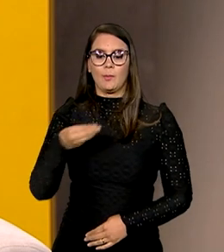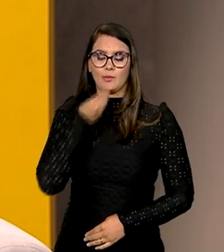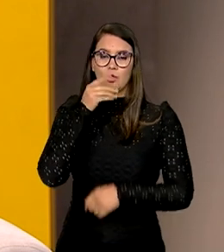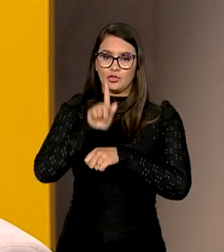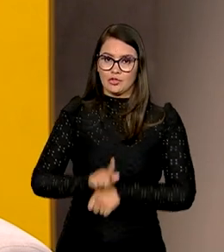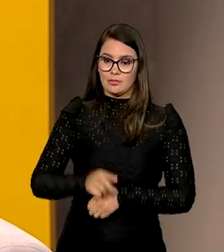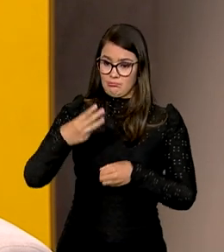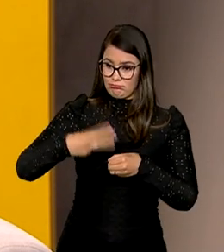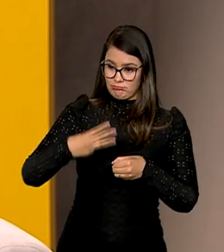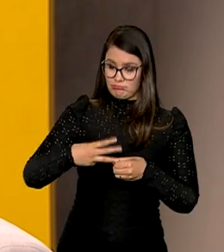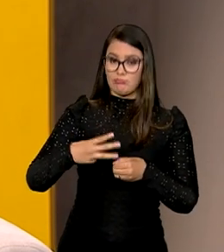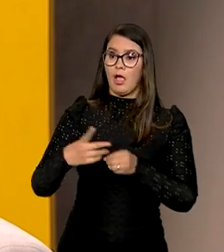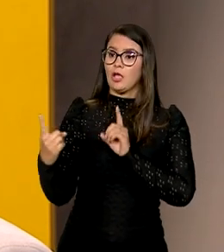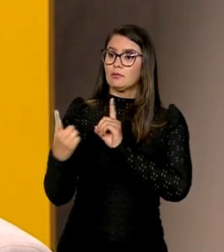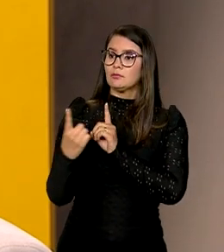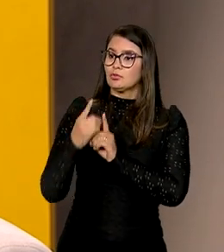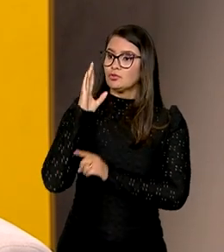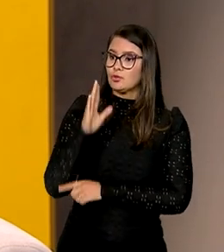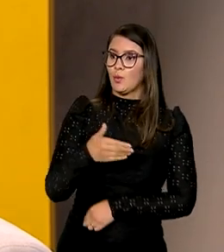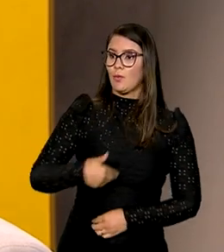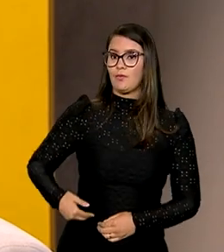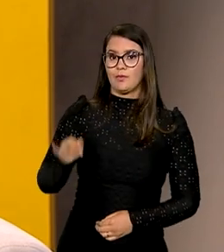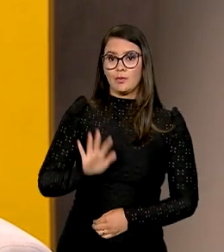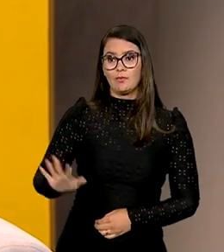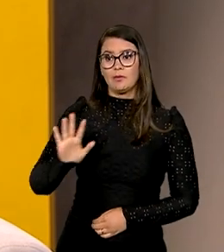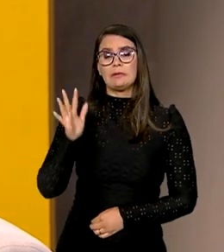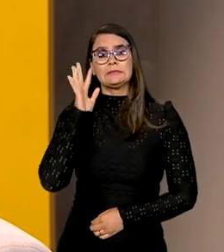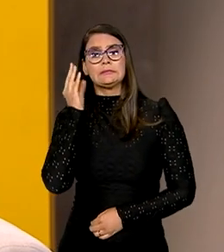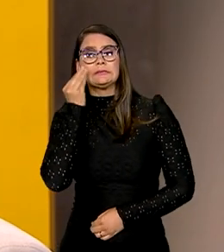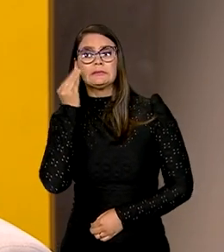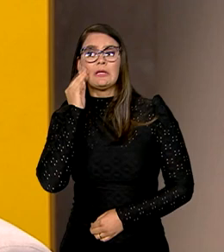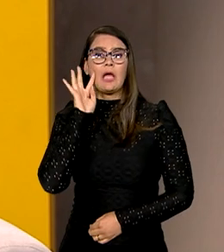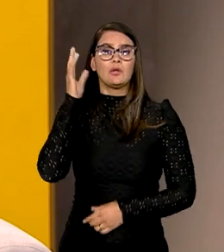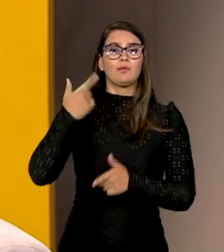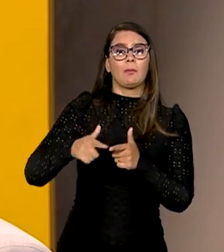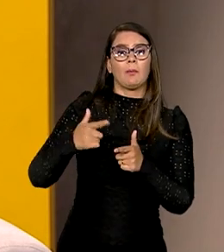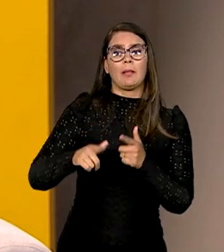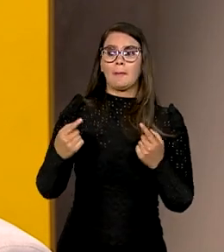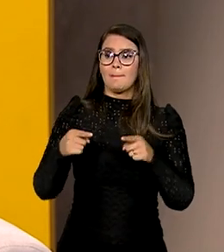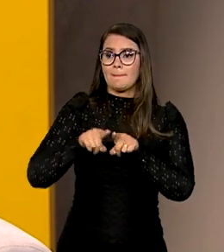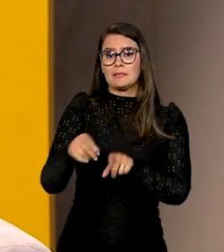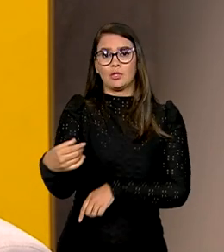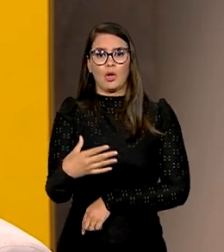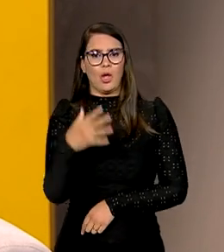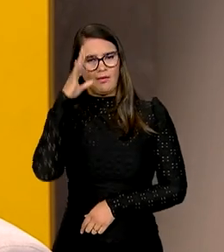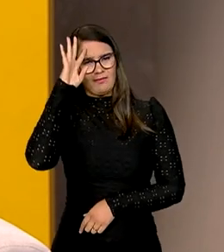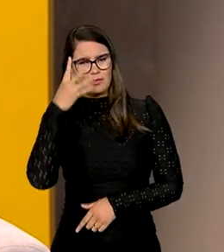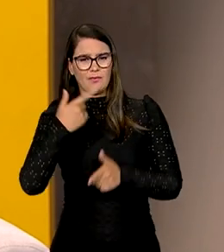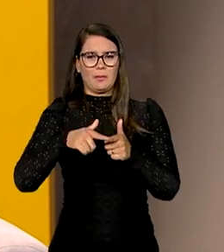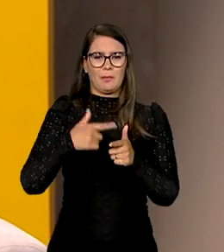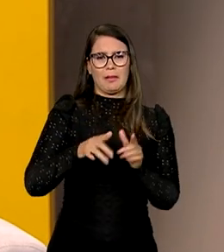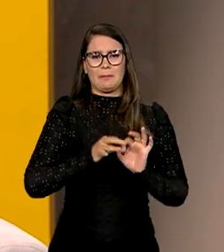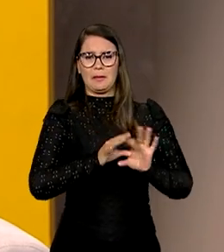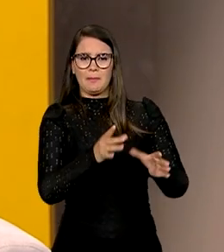municipais estarem diretamente com o governo federal, buscando solucionar os problemas, buscando novas parcerias, resolvendo problemas de convênios, de